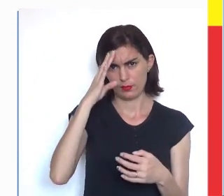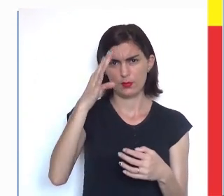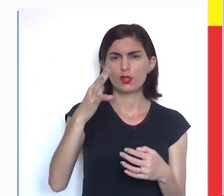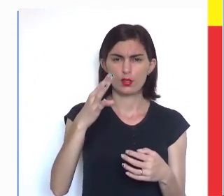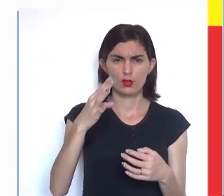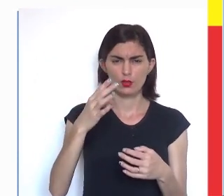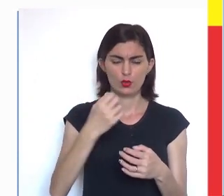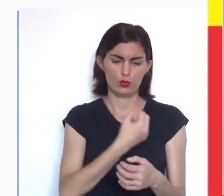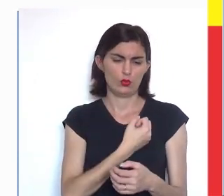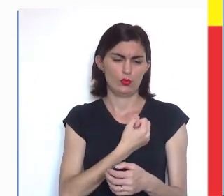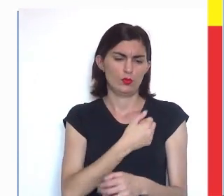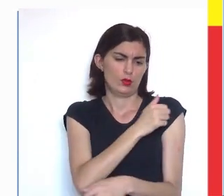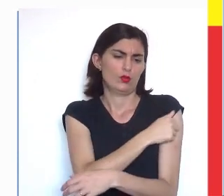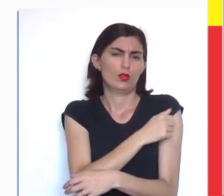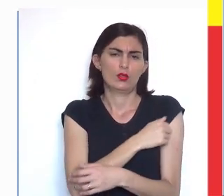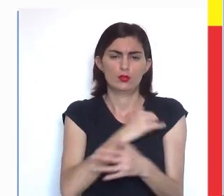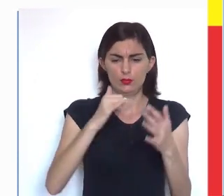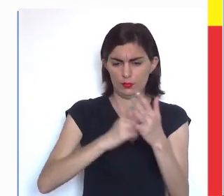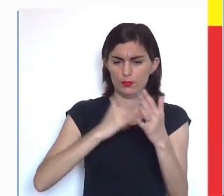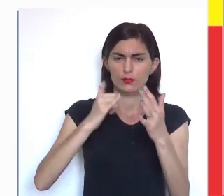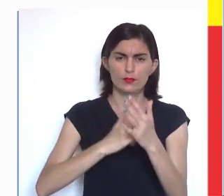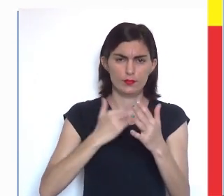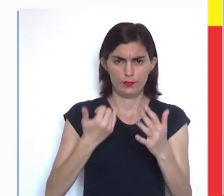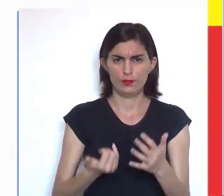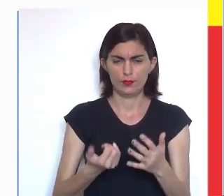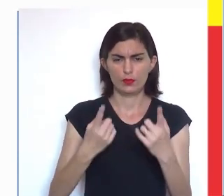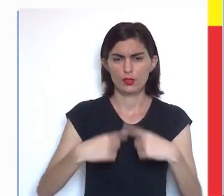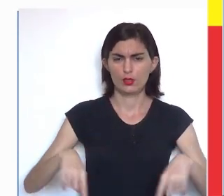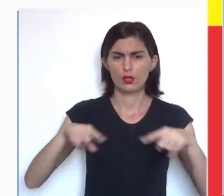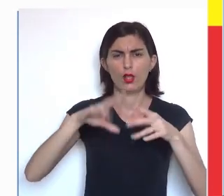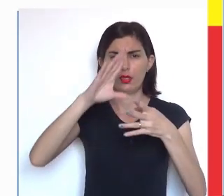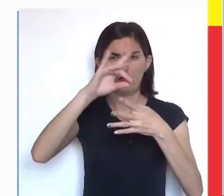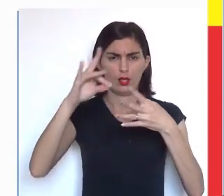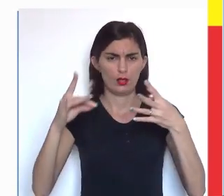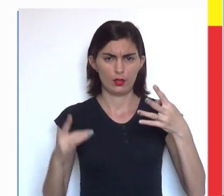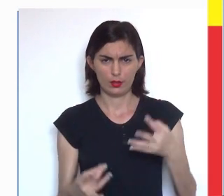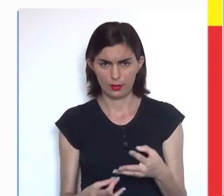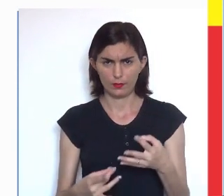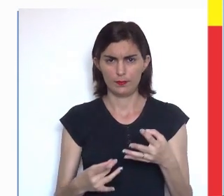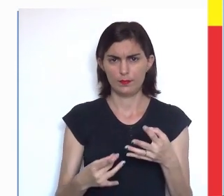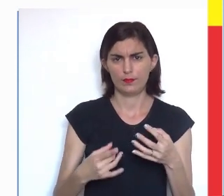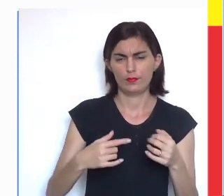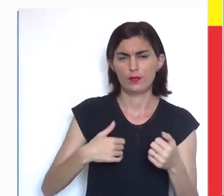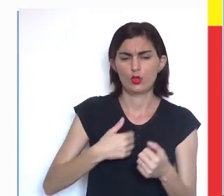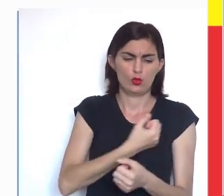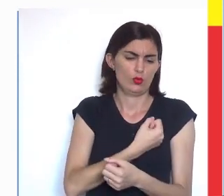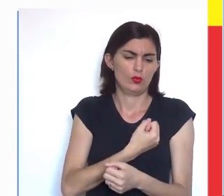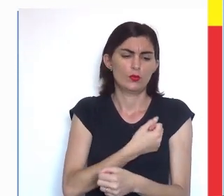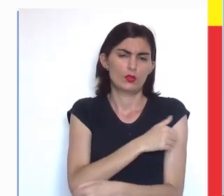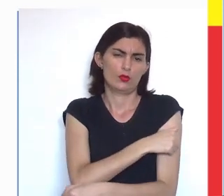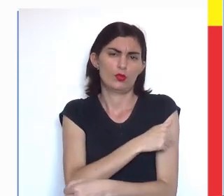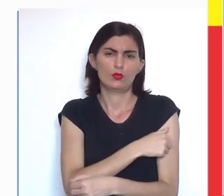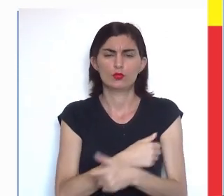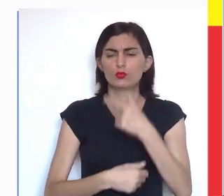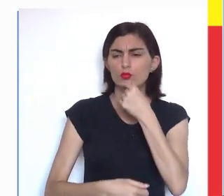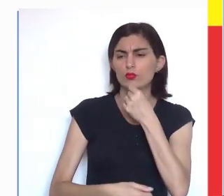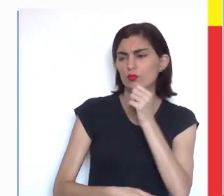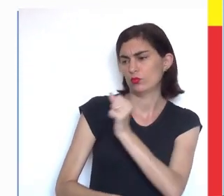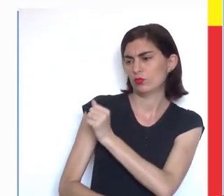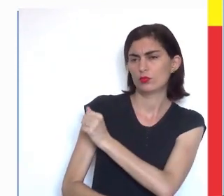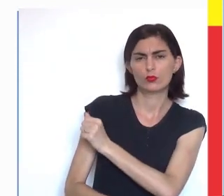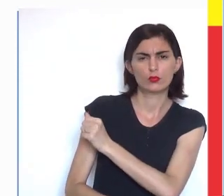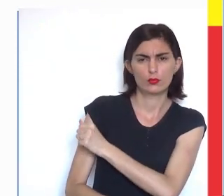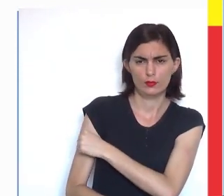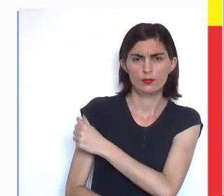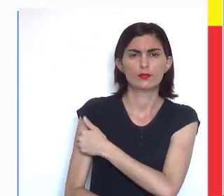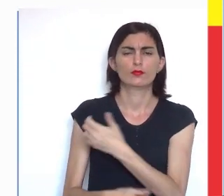principal, número de alunos matriculados. Nós iremos detalhar em número de alunos e número de